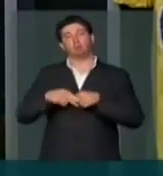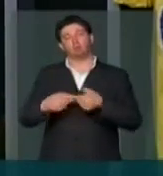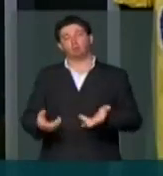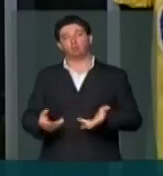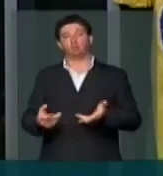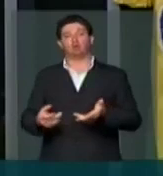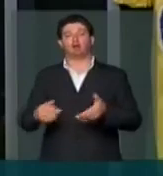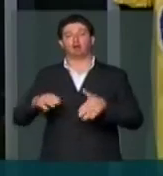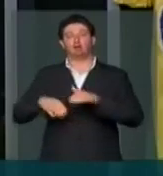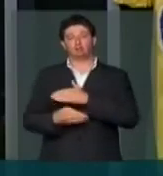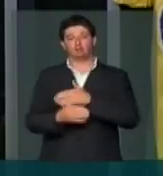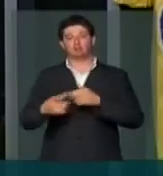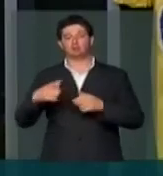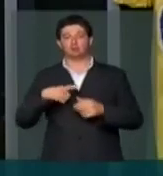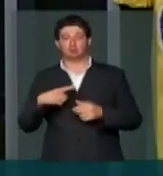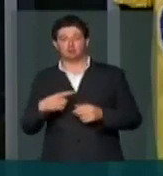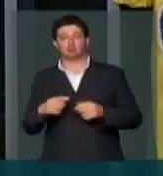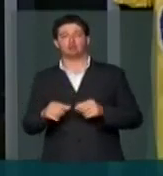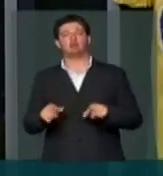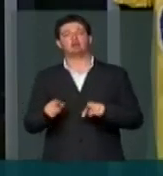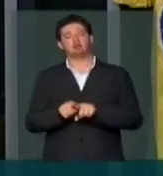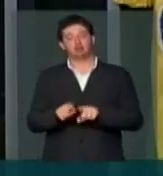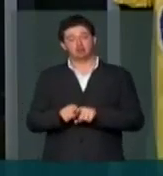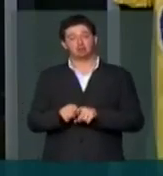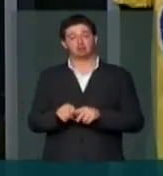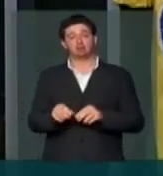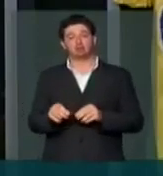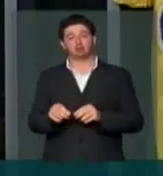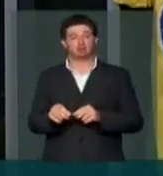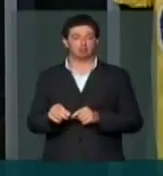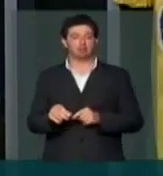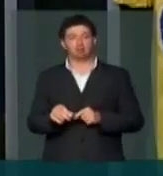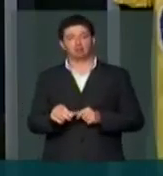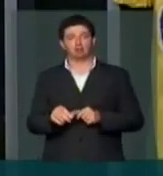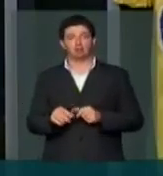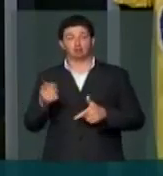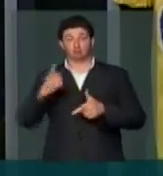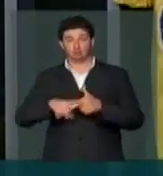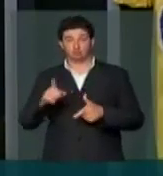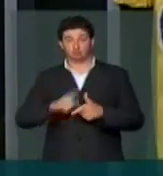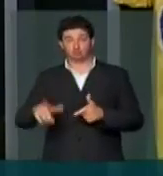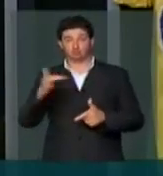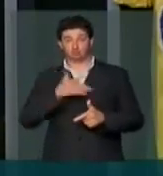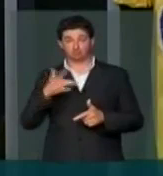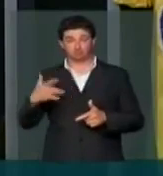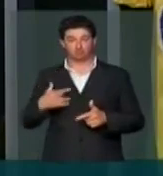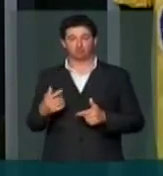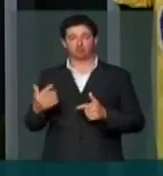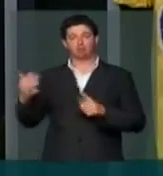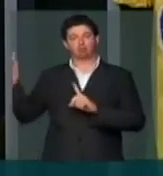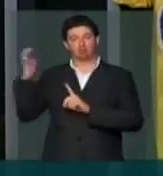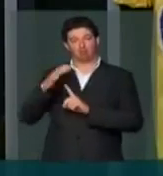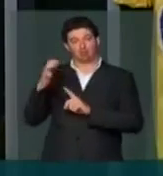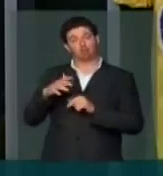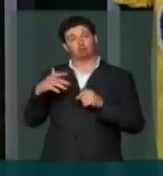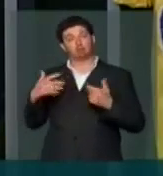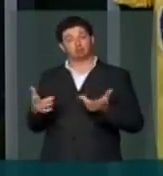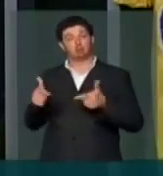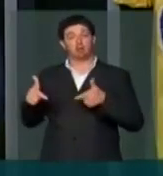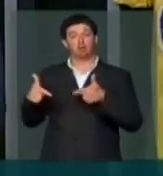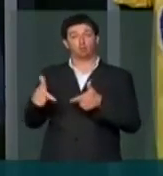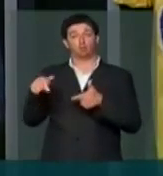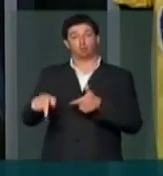da sua dependência química, em função do problema de saúde que lhe atinge. Portanto, essa